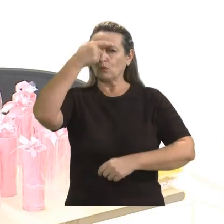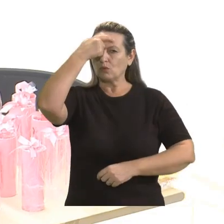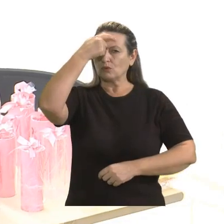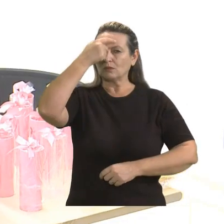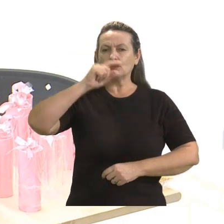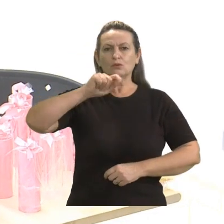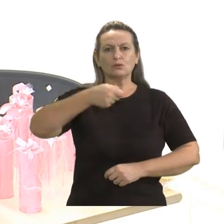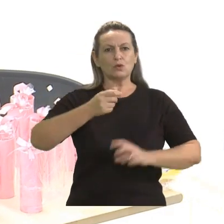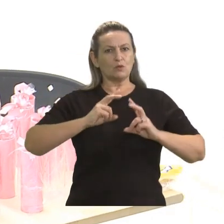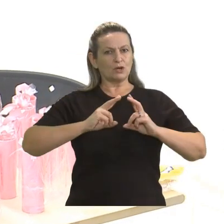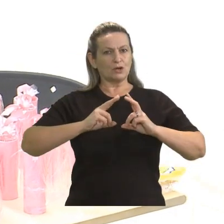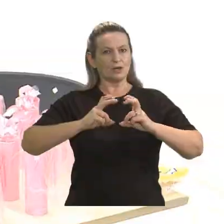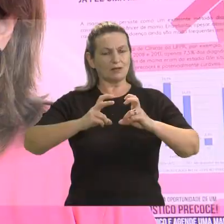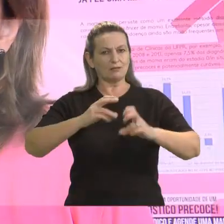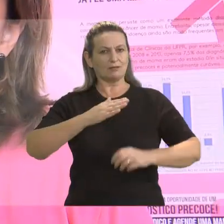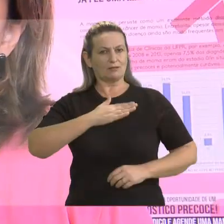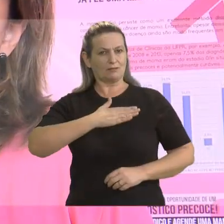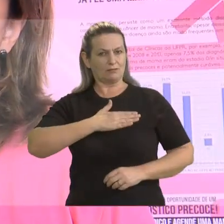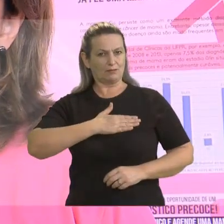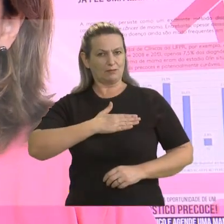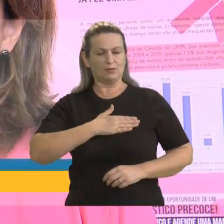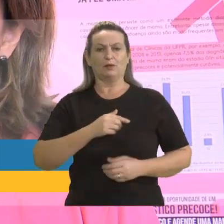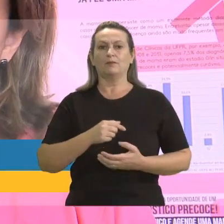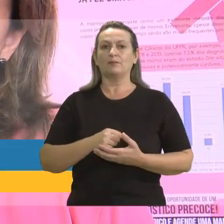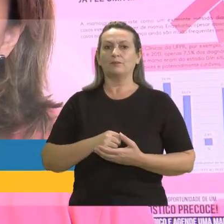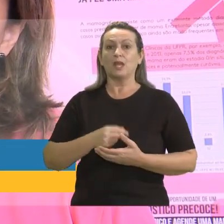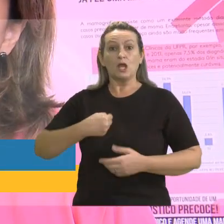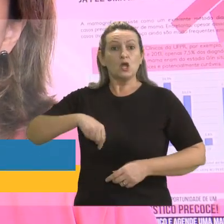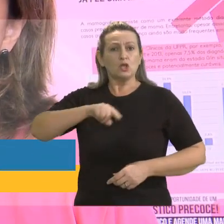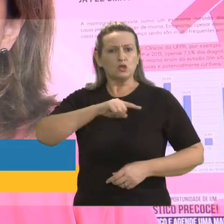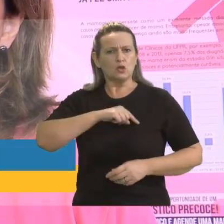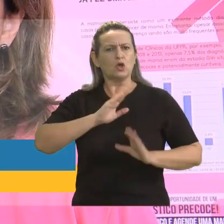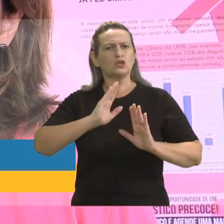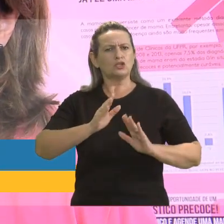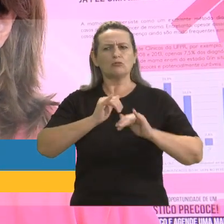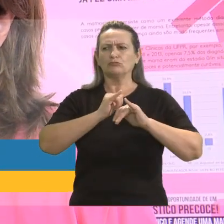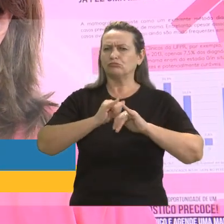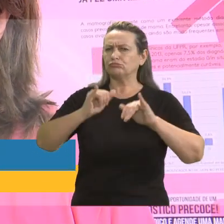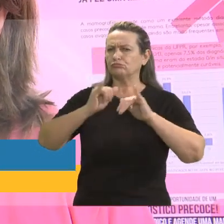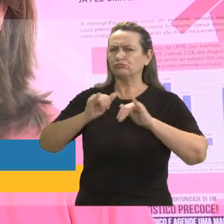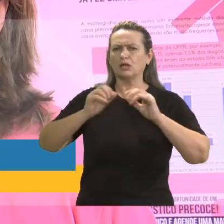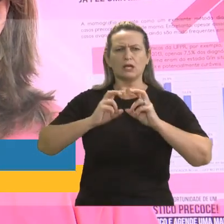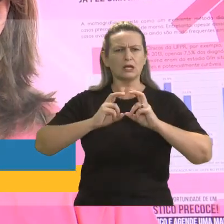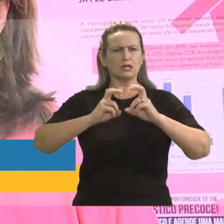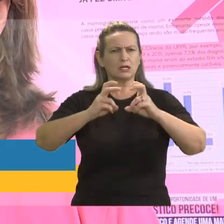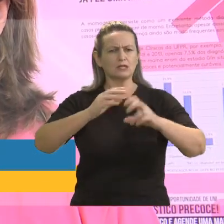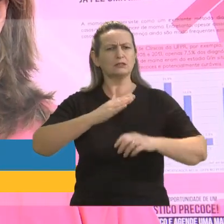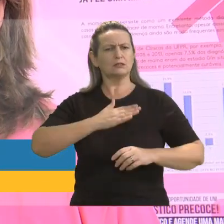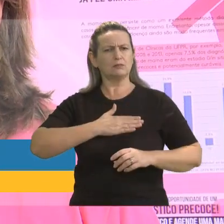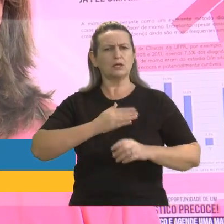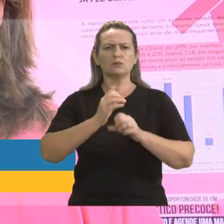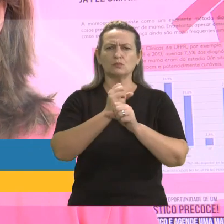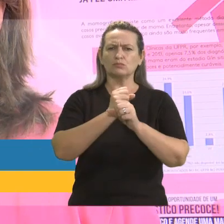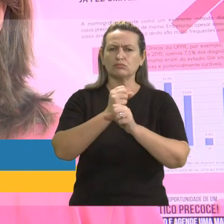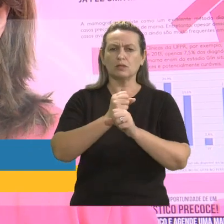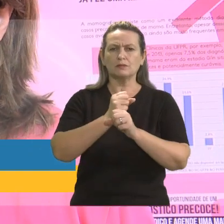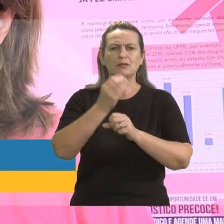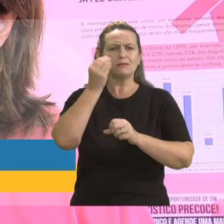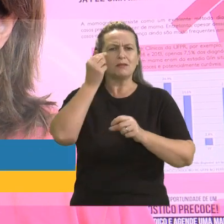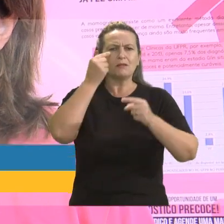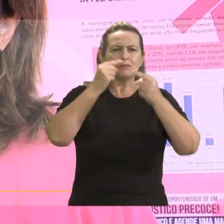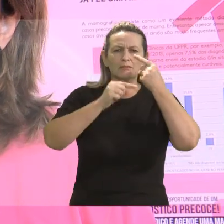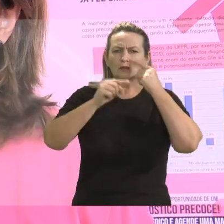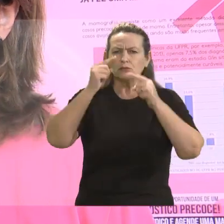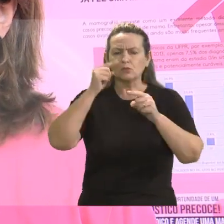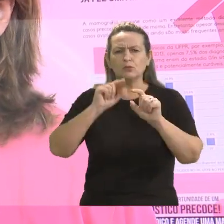respeito do câncer de mama. Então a gente trabalha com câncer de mama já há muitos anos e a gente busca identificar